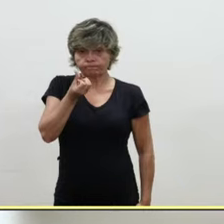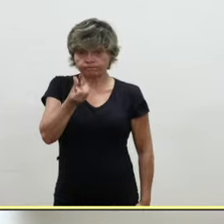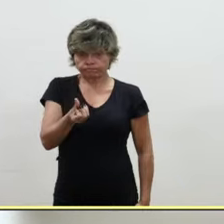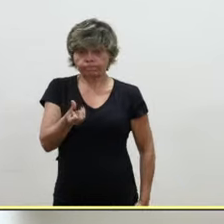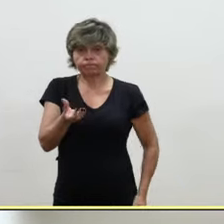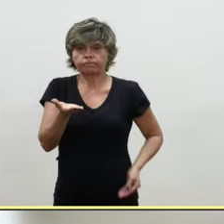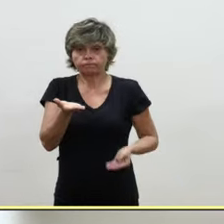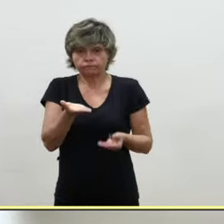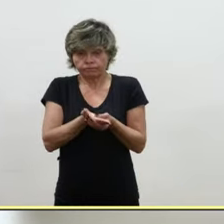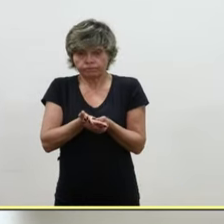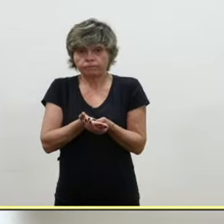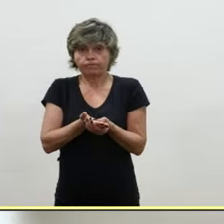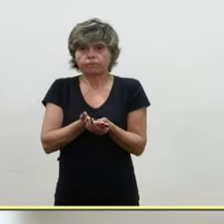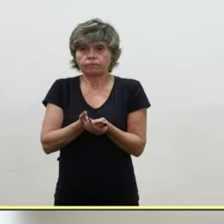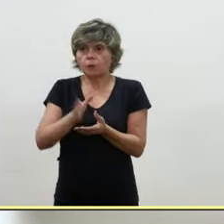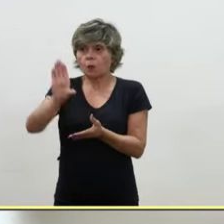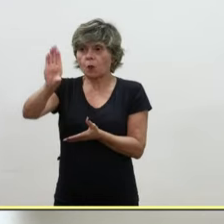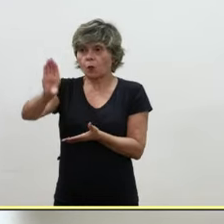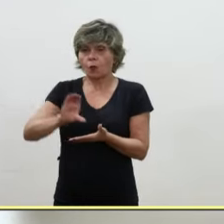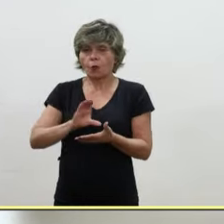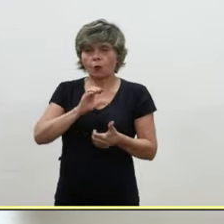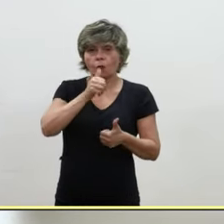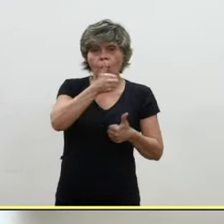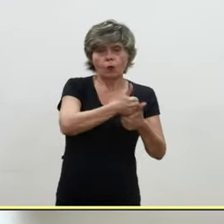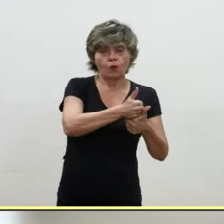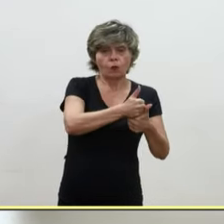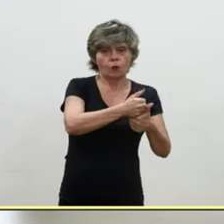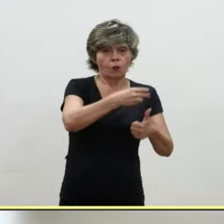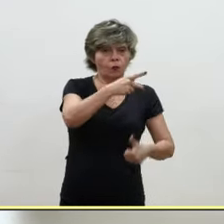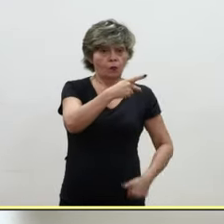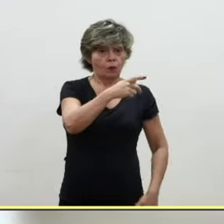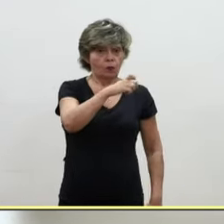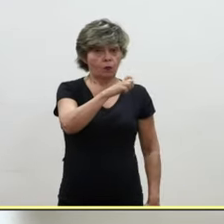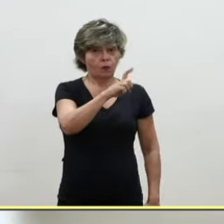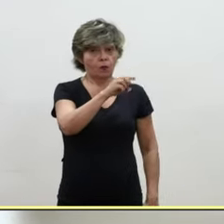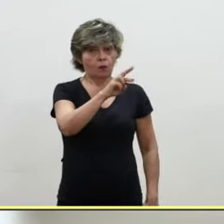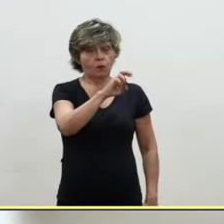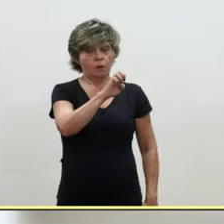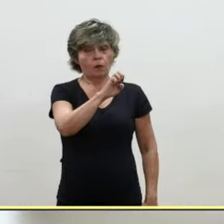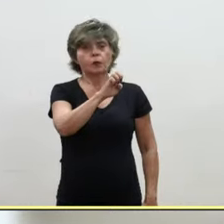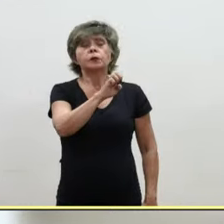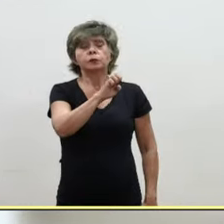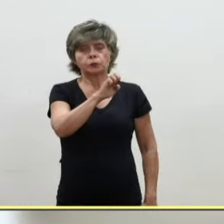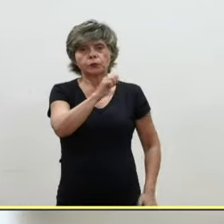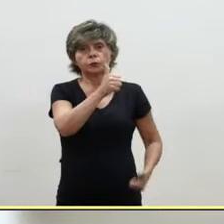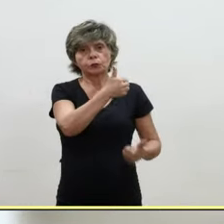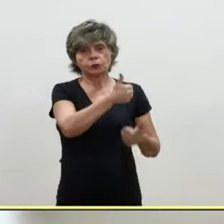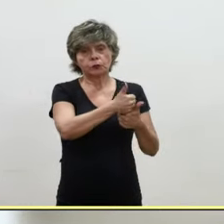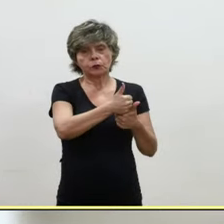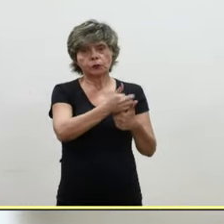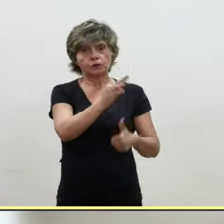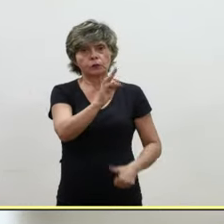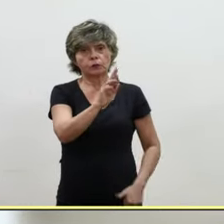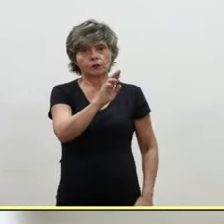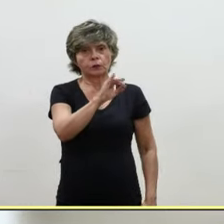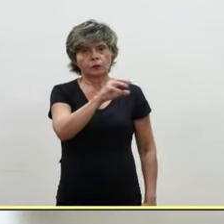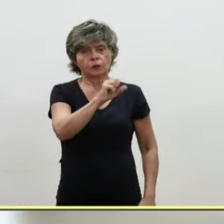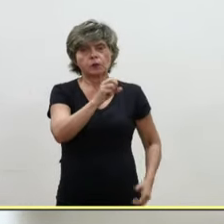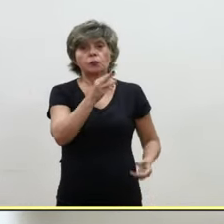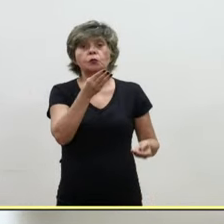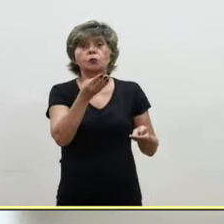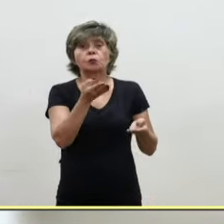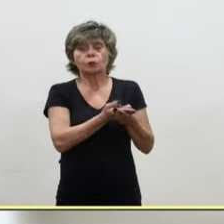em bloco, estando o conselheiro substituto Pedro Bastos, votando em substituição ao conselheiro Francisco Ramos no processo de padre Bernardo.